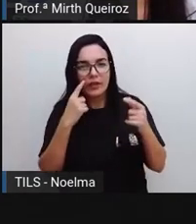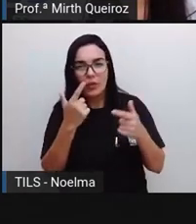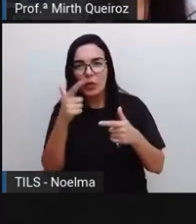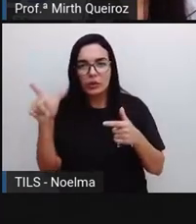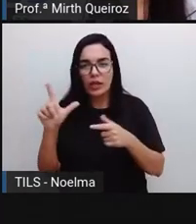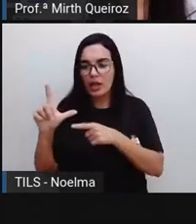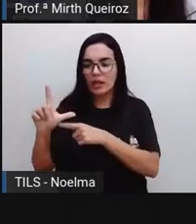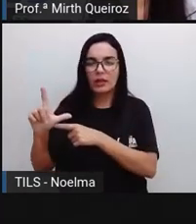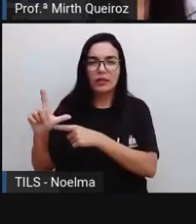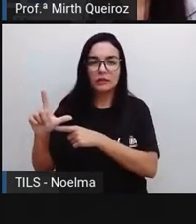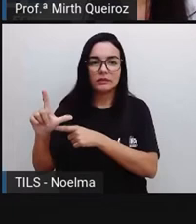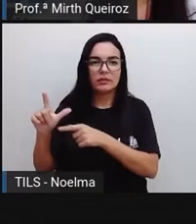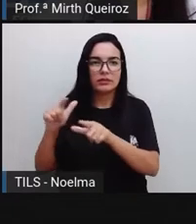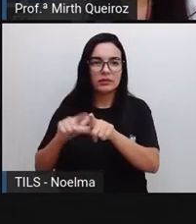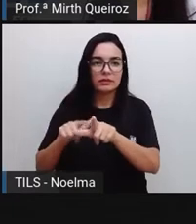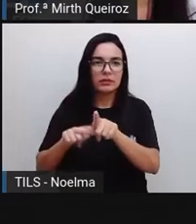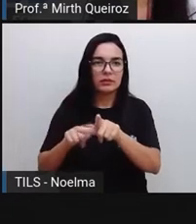letra,